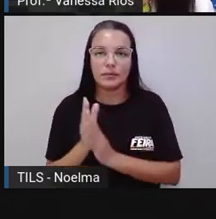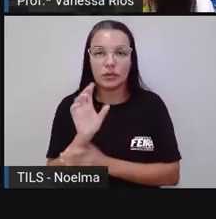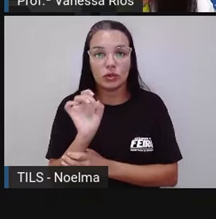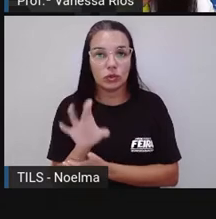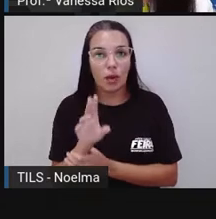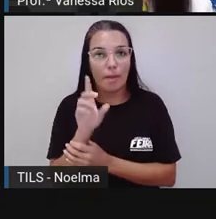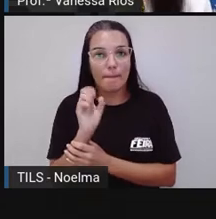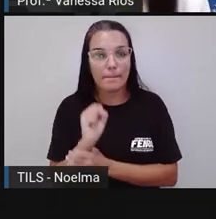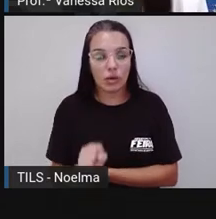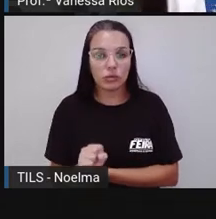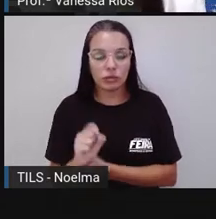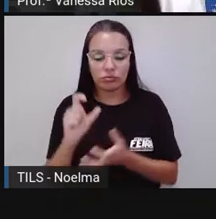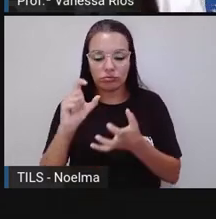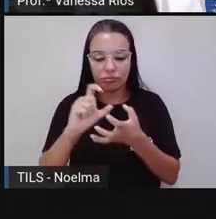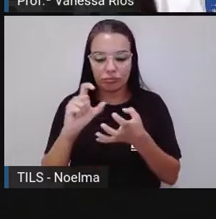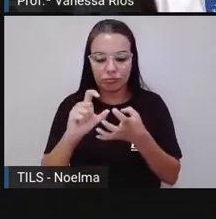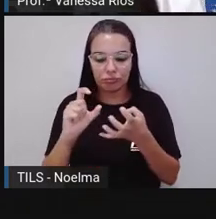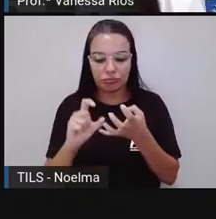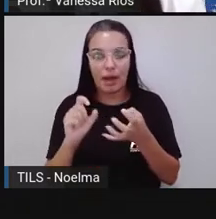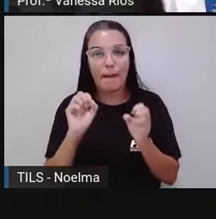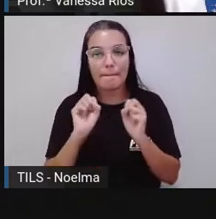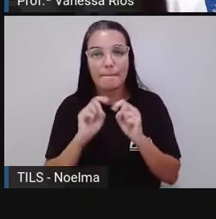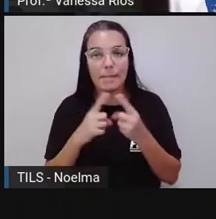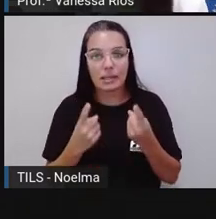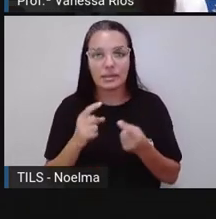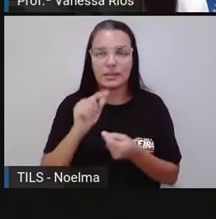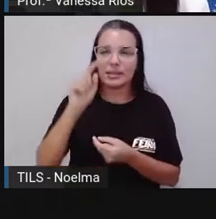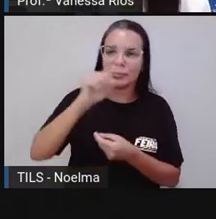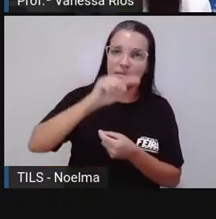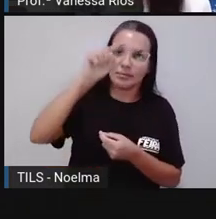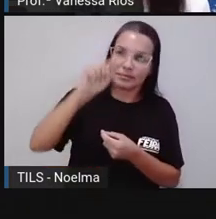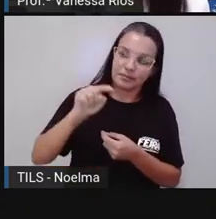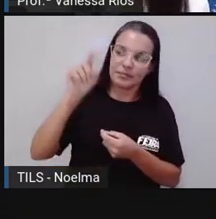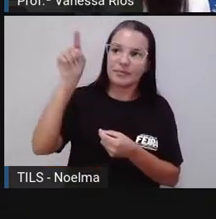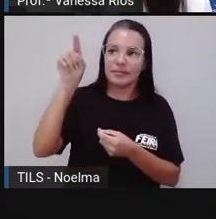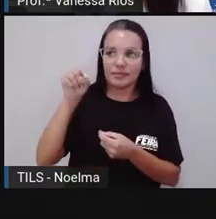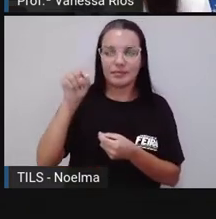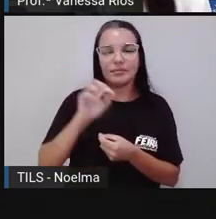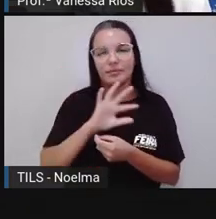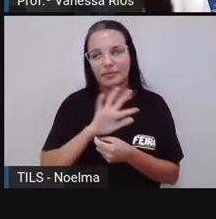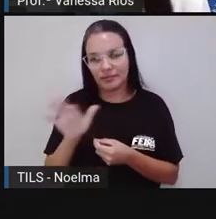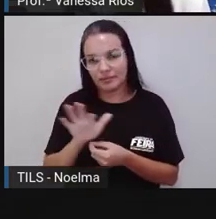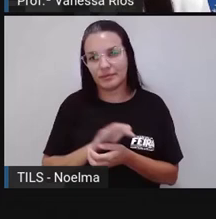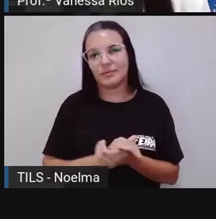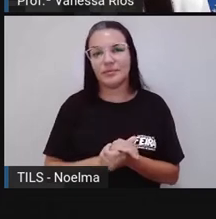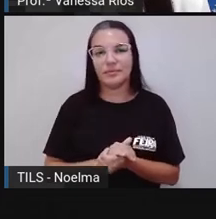de uma sílaba. O acento circunflexo e o acento agudo.